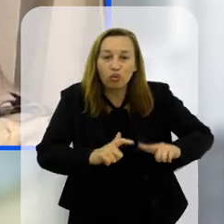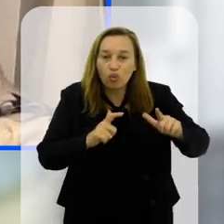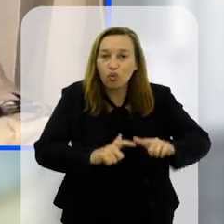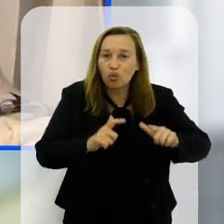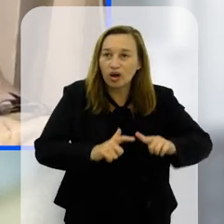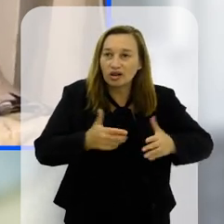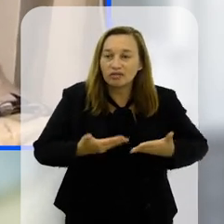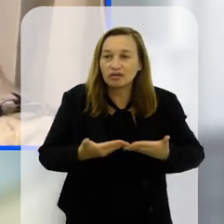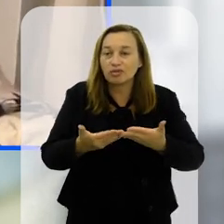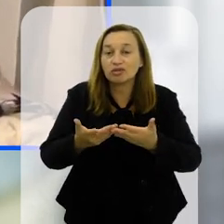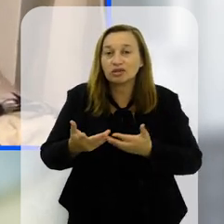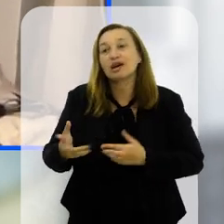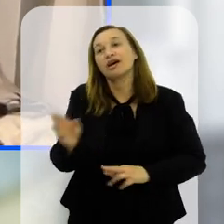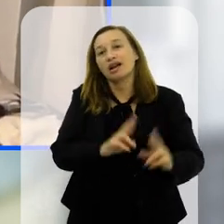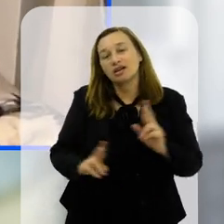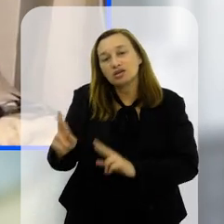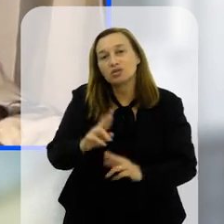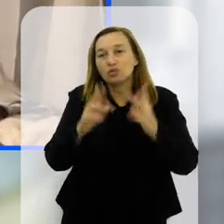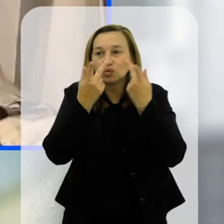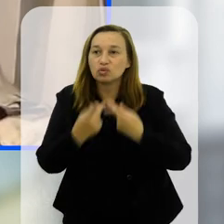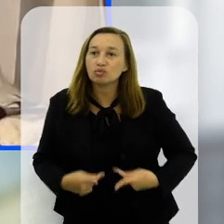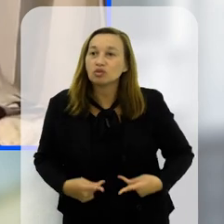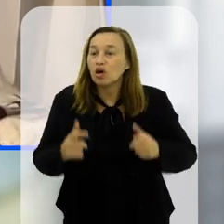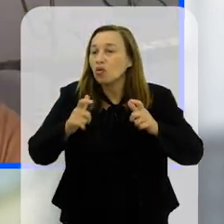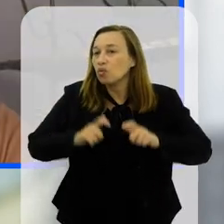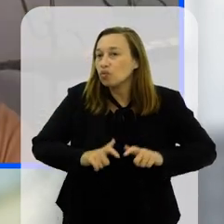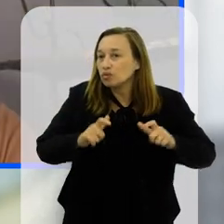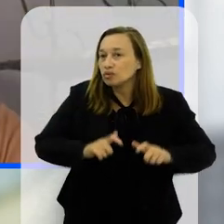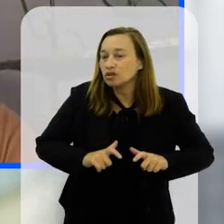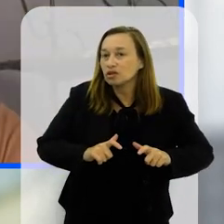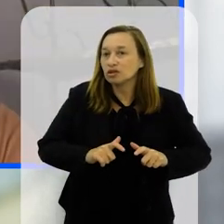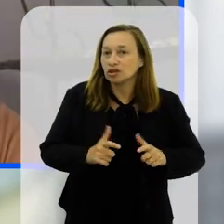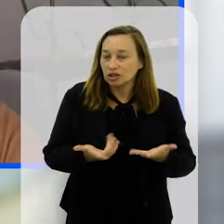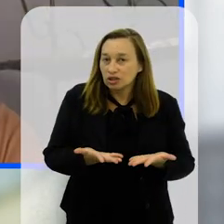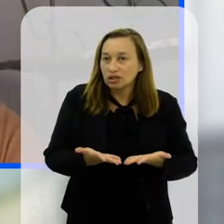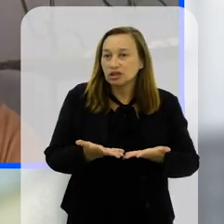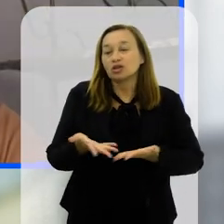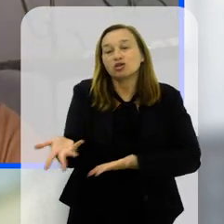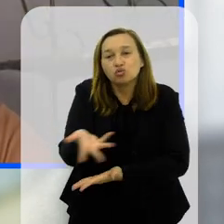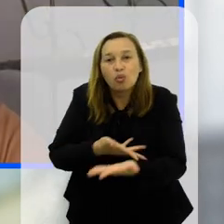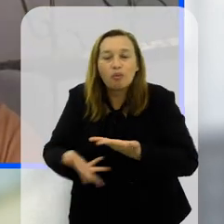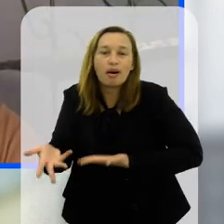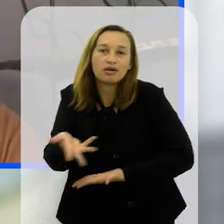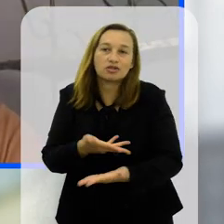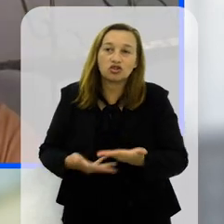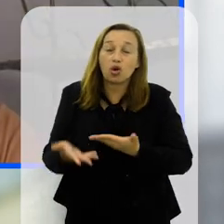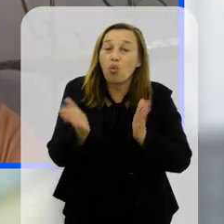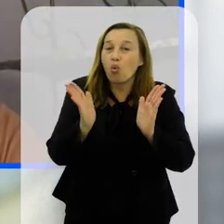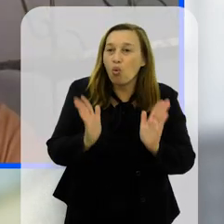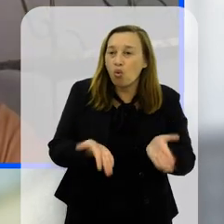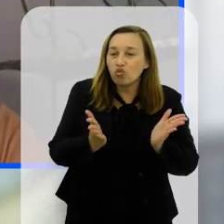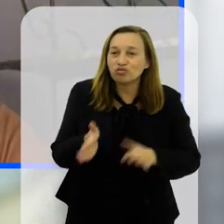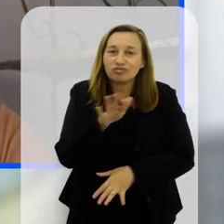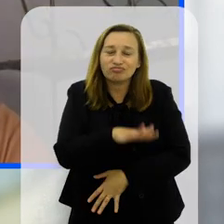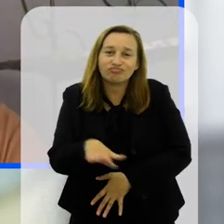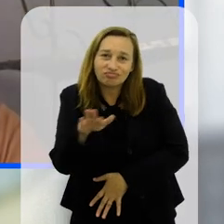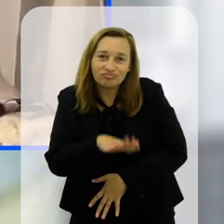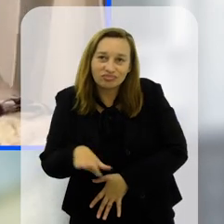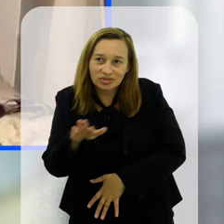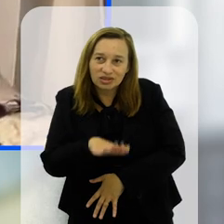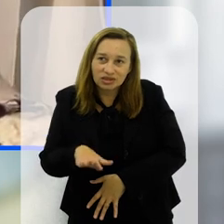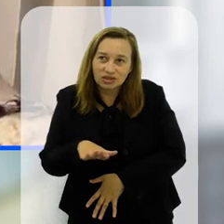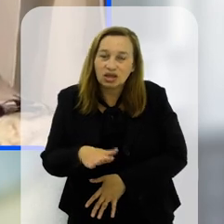então a escola é um lugar que ela favorece as relações humanas a escola é um espaço onde eles dividem onde eles compartilham